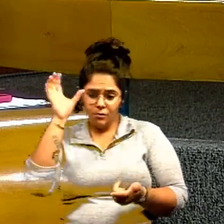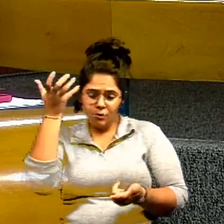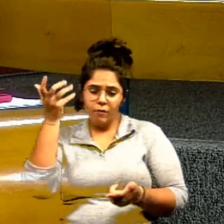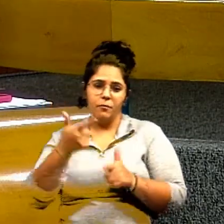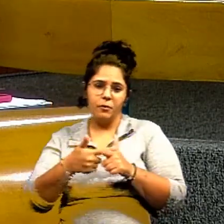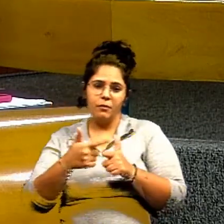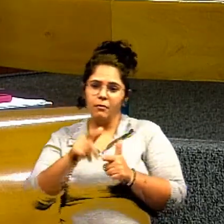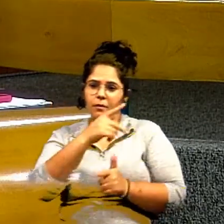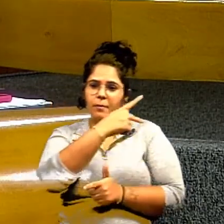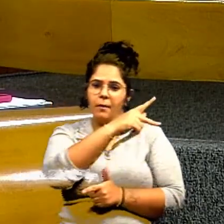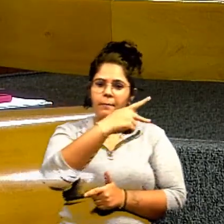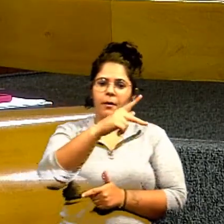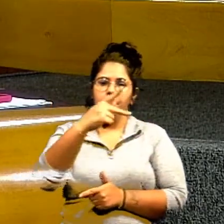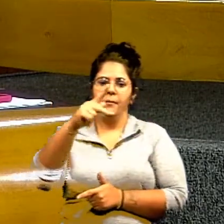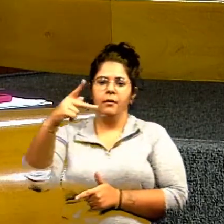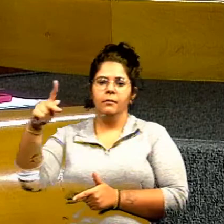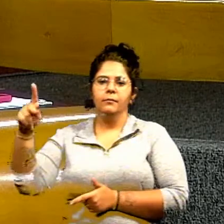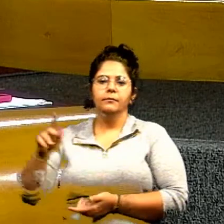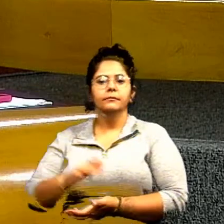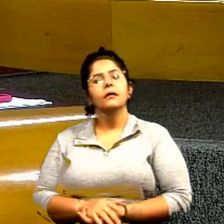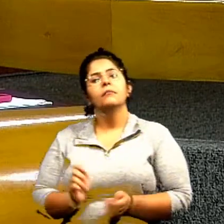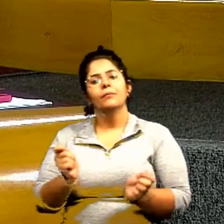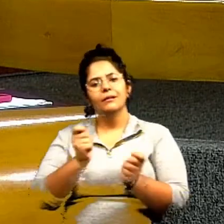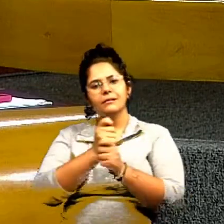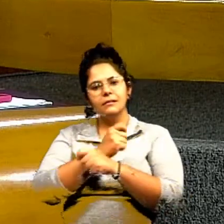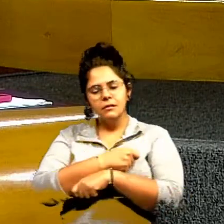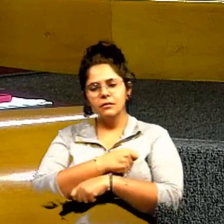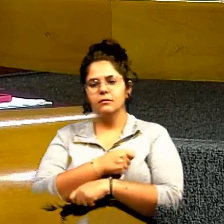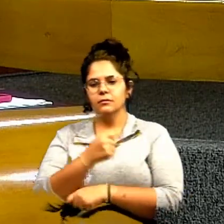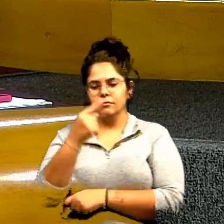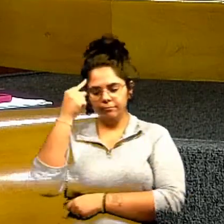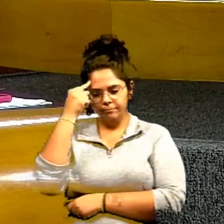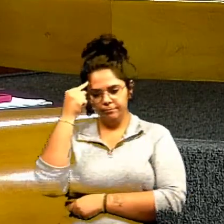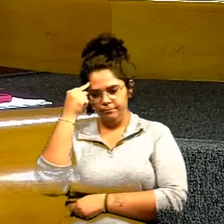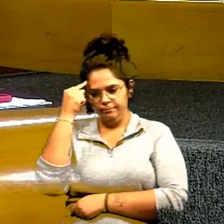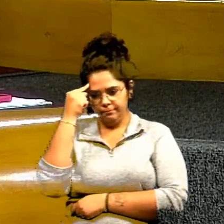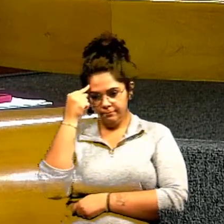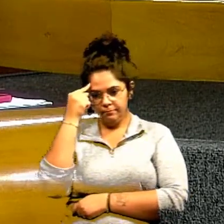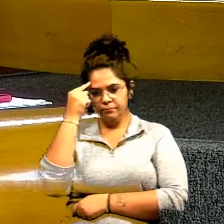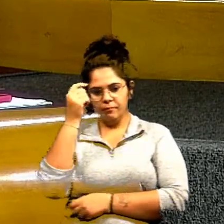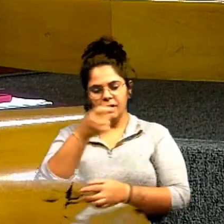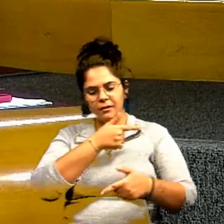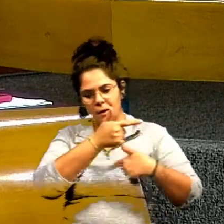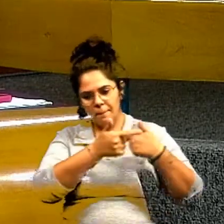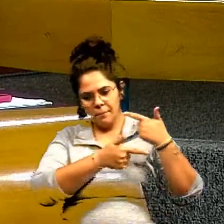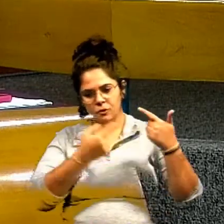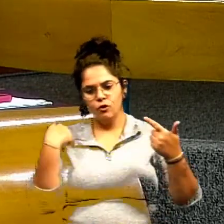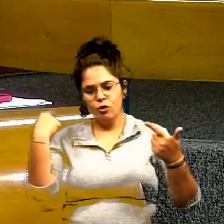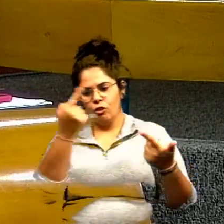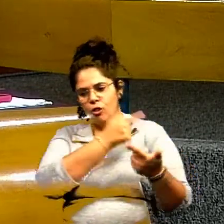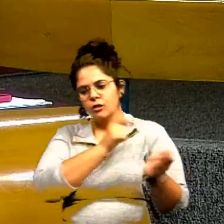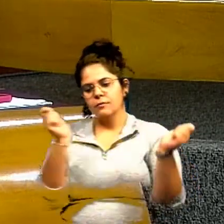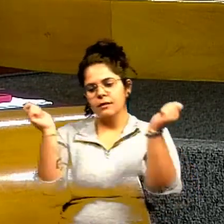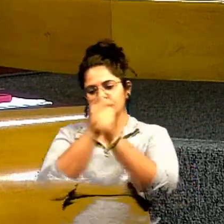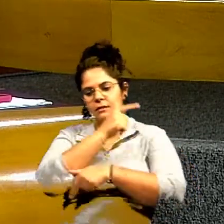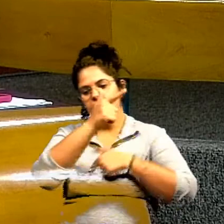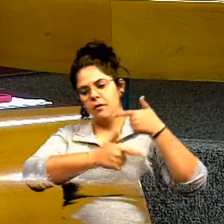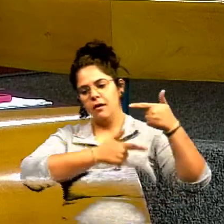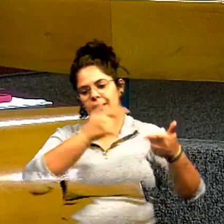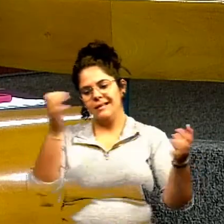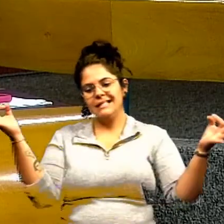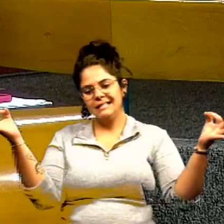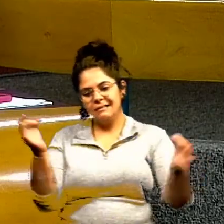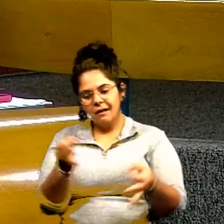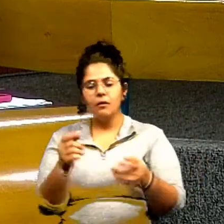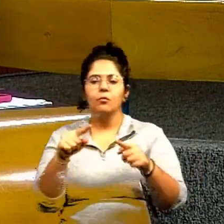resolver então façamos a nossa parte legislemos de maneira adequada e a favor da nossa sociedade